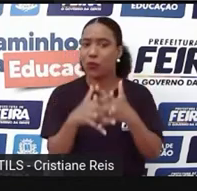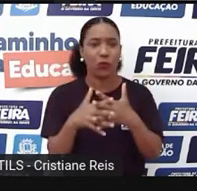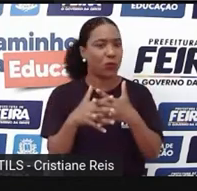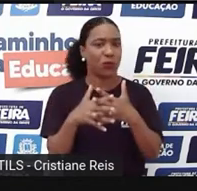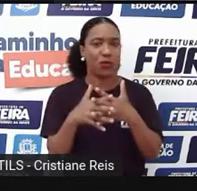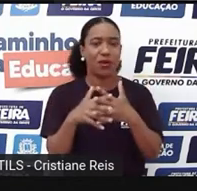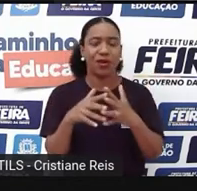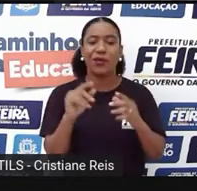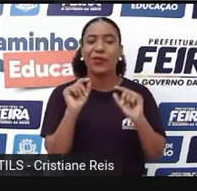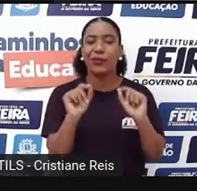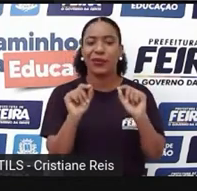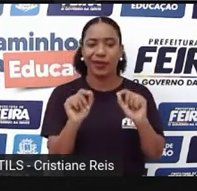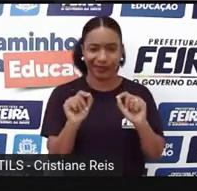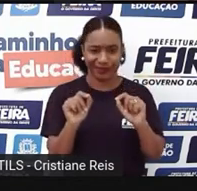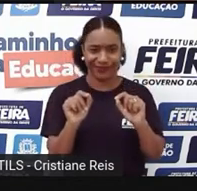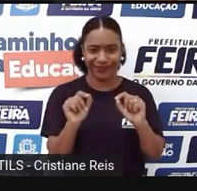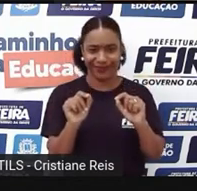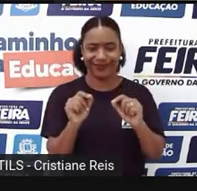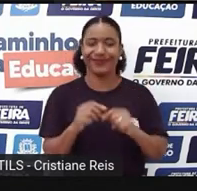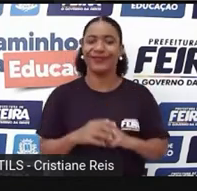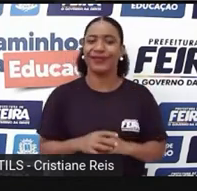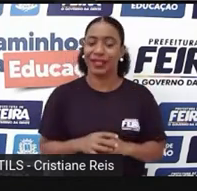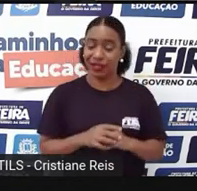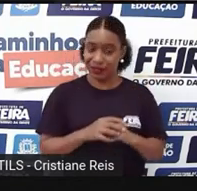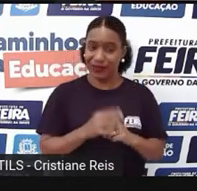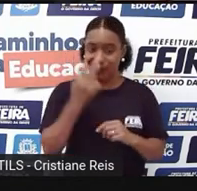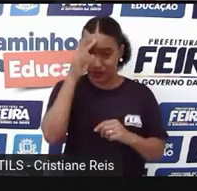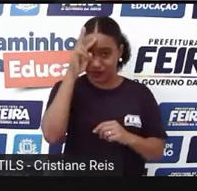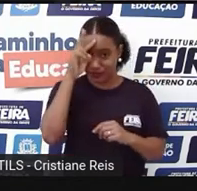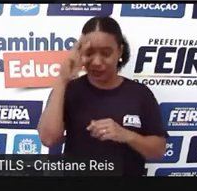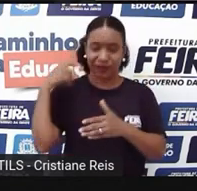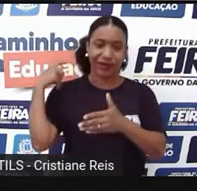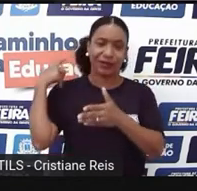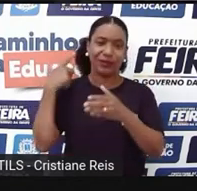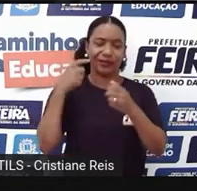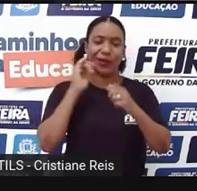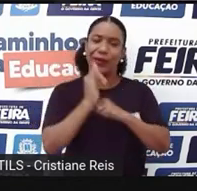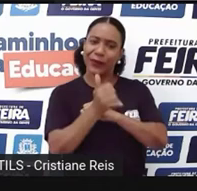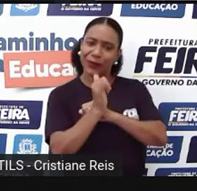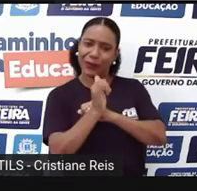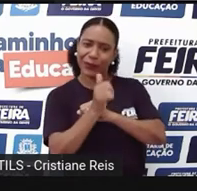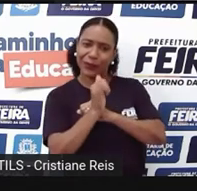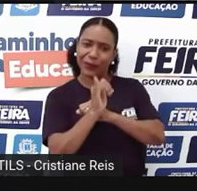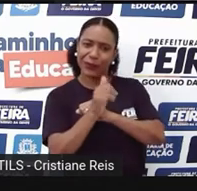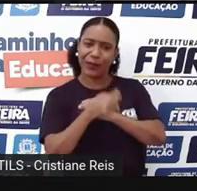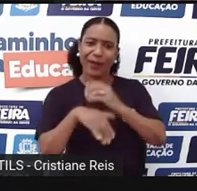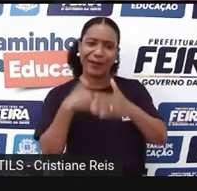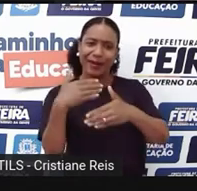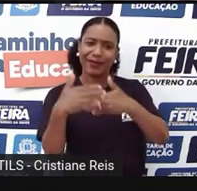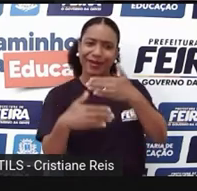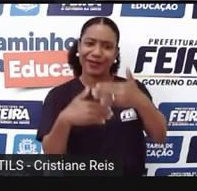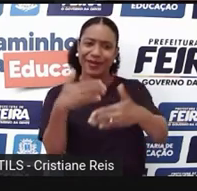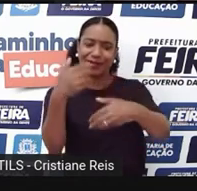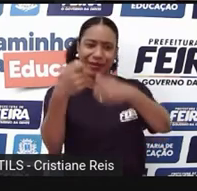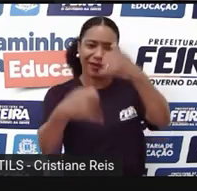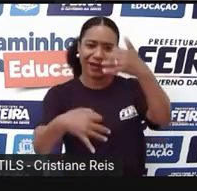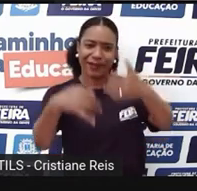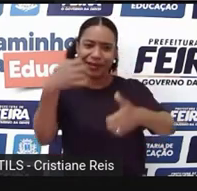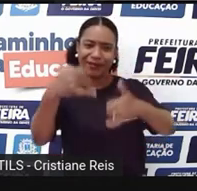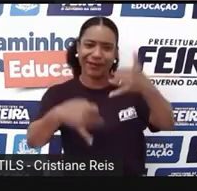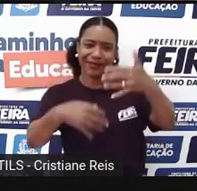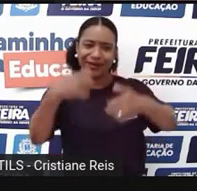Então, a história, ela vem caminhando tudo linearmente, né? As personagens vêm